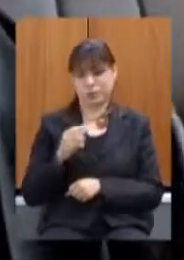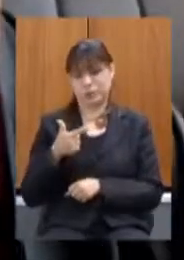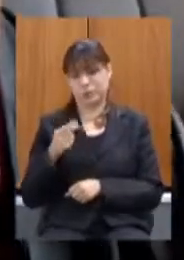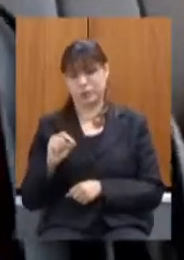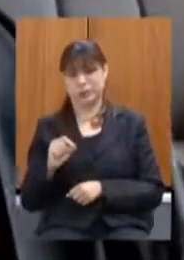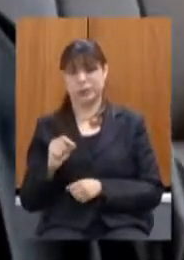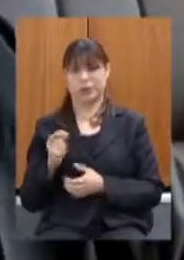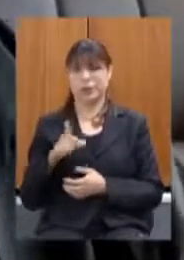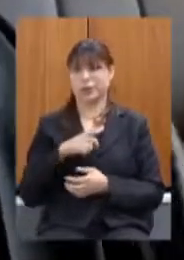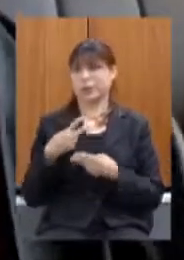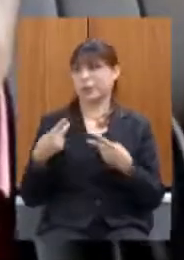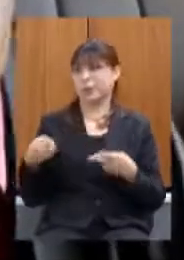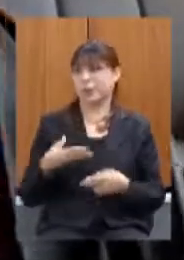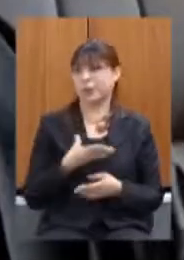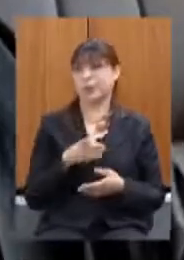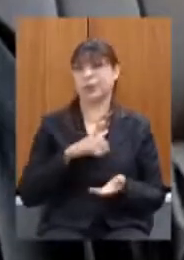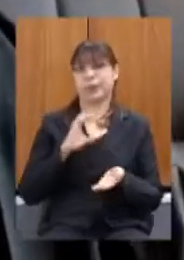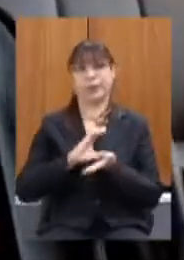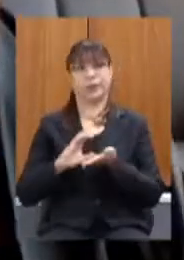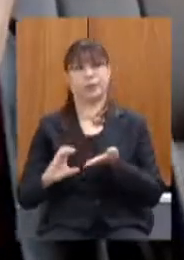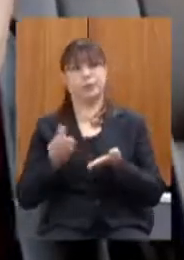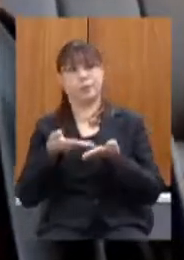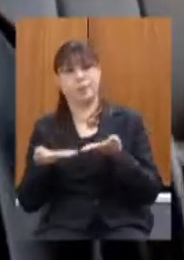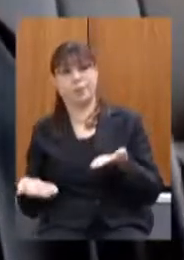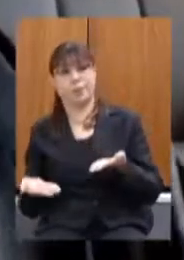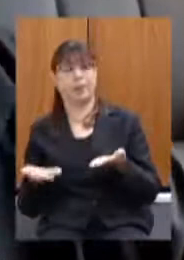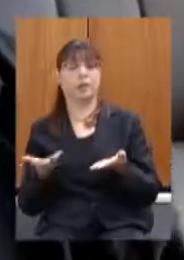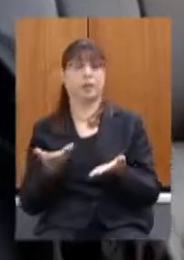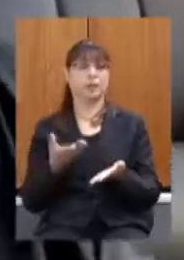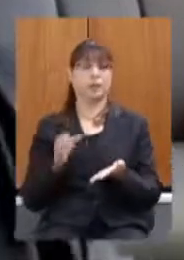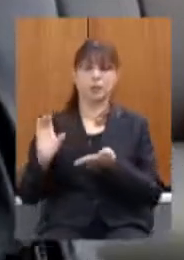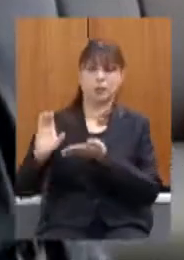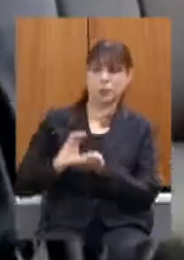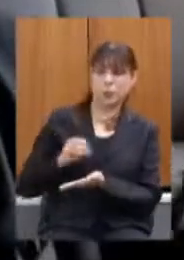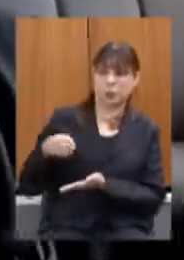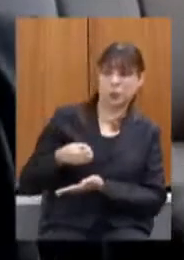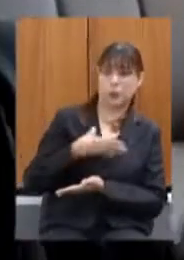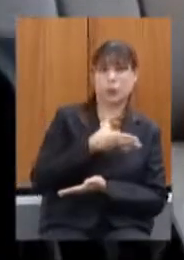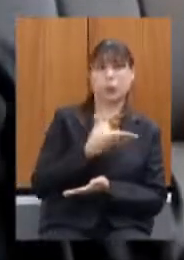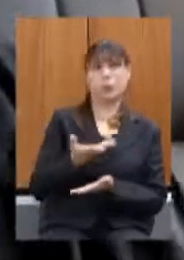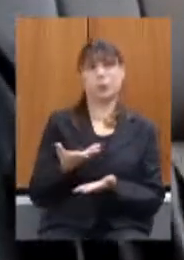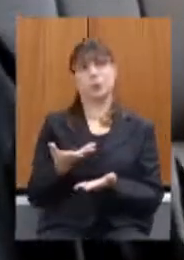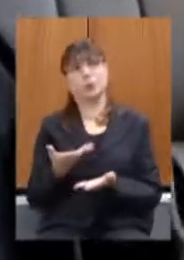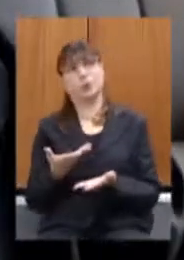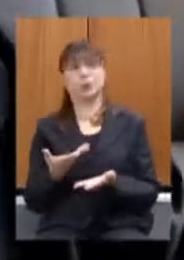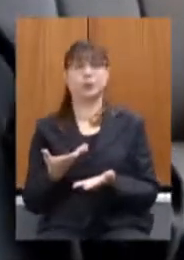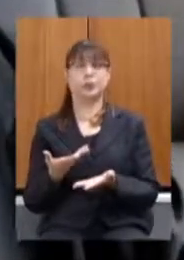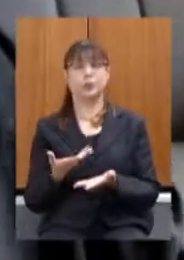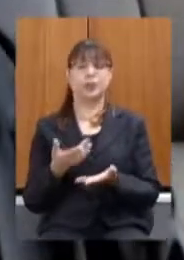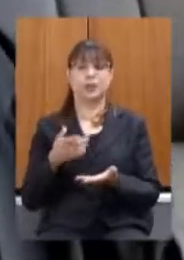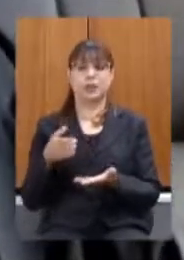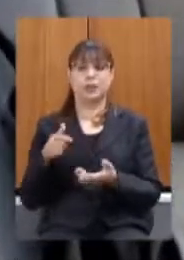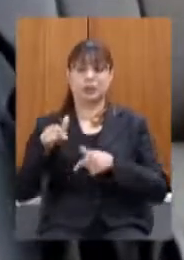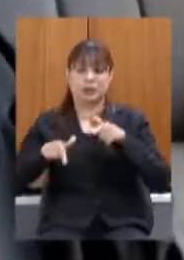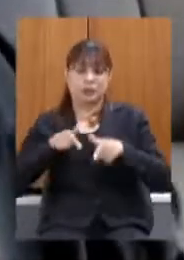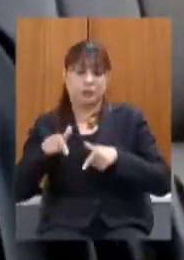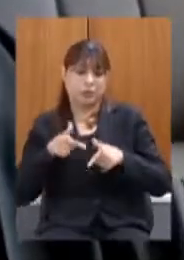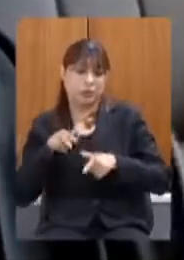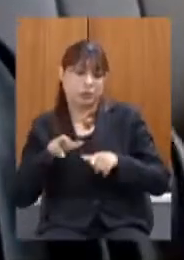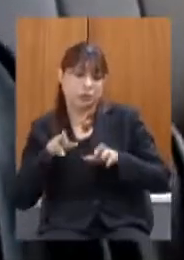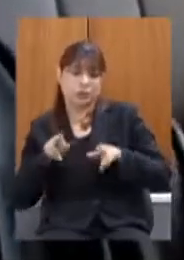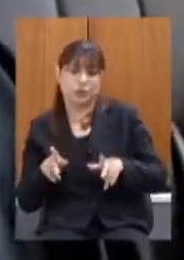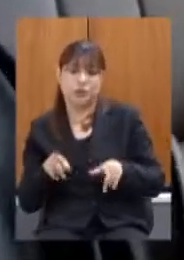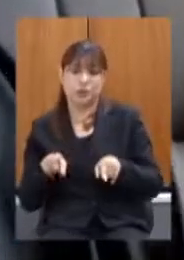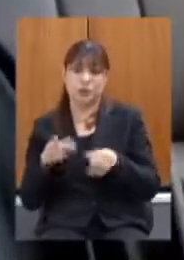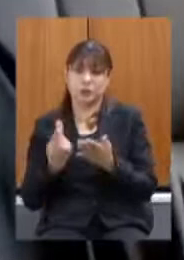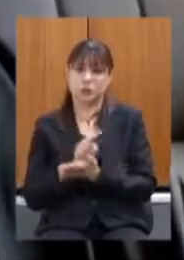muita novidade com recursos que se perderam recursos novos que chegaram novas ações que ocorreram